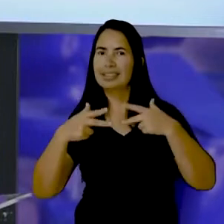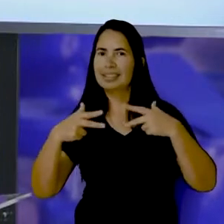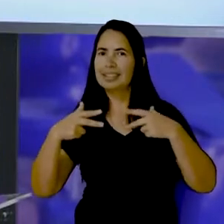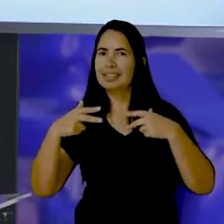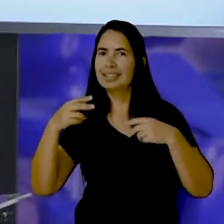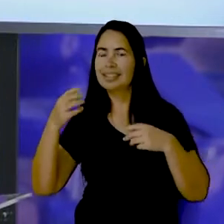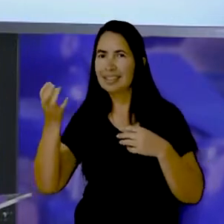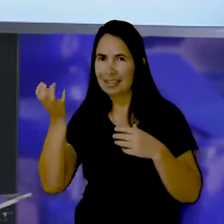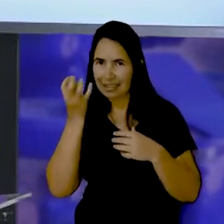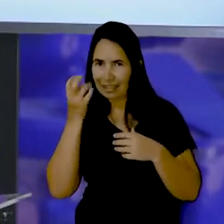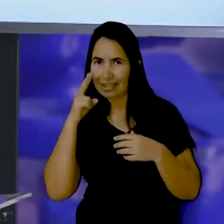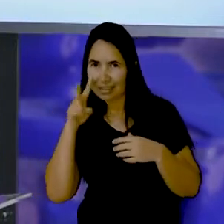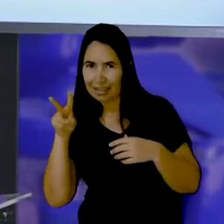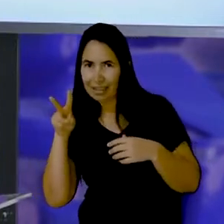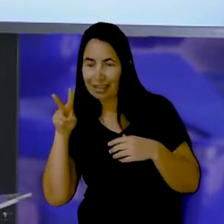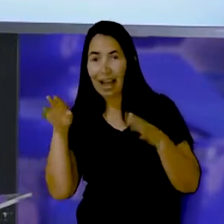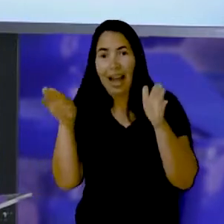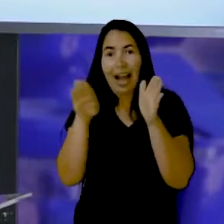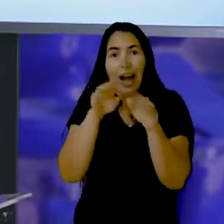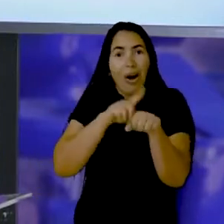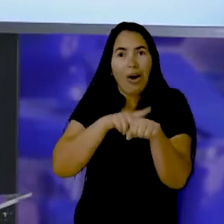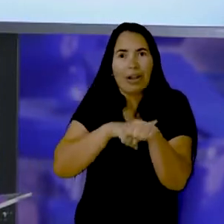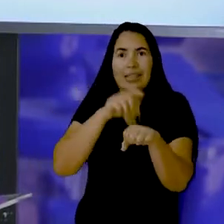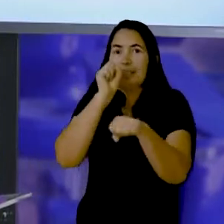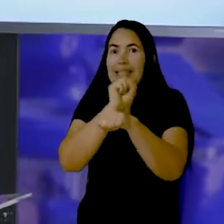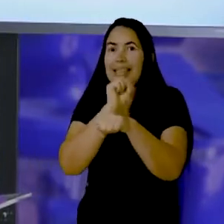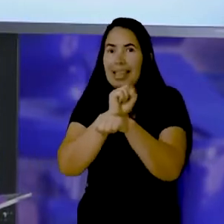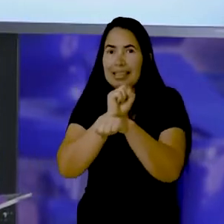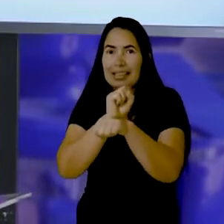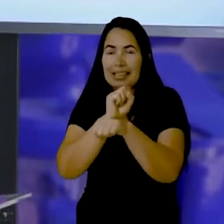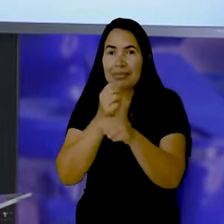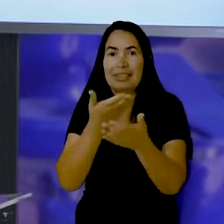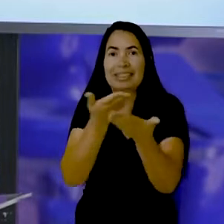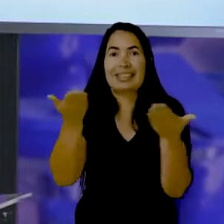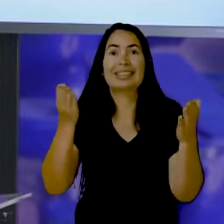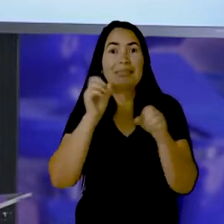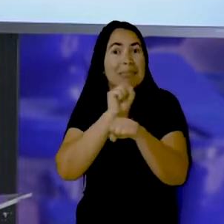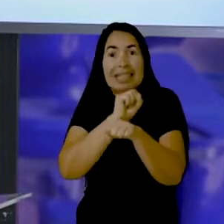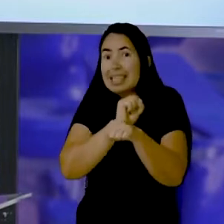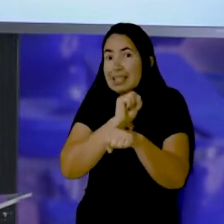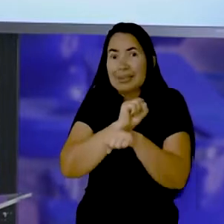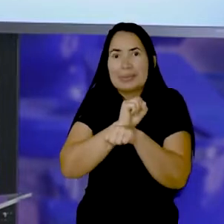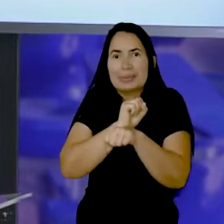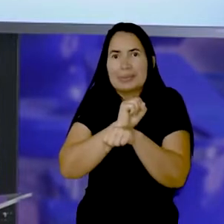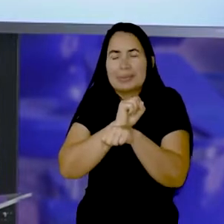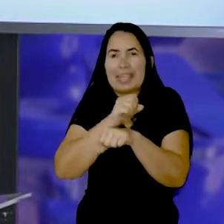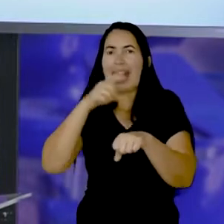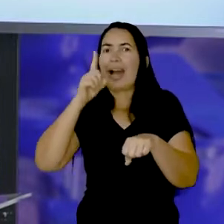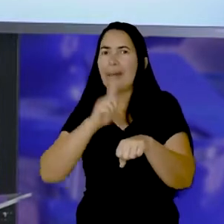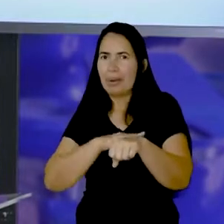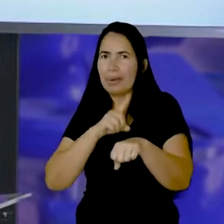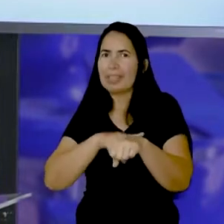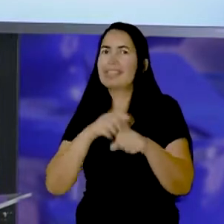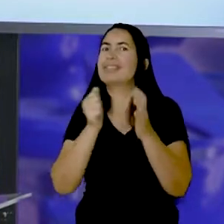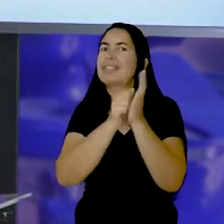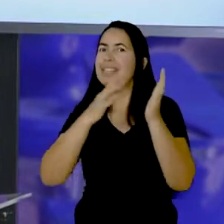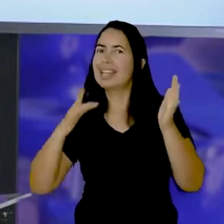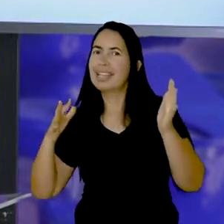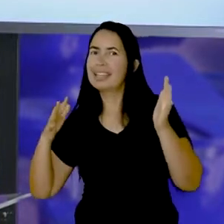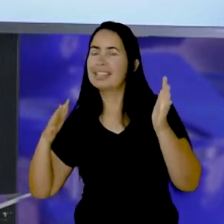Quer ver só? Chegou a hora mais esperada Que vocês estão ansiosos, ó A hora da atividade